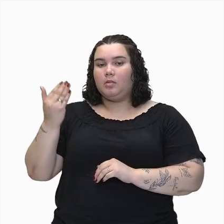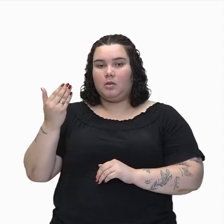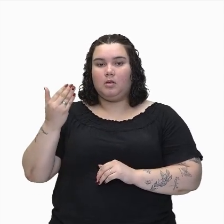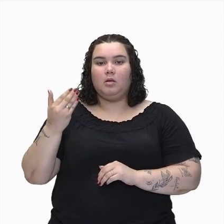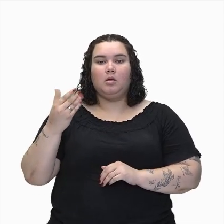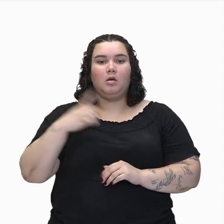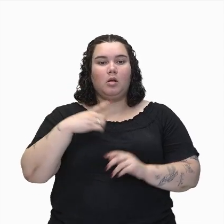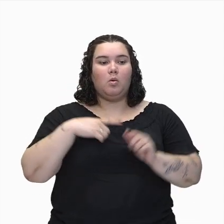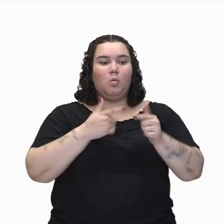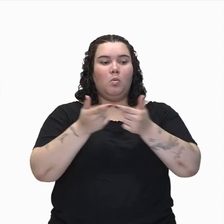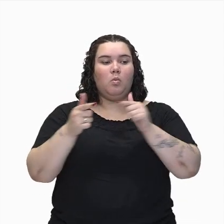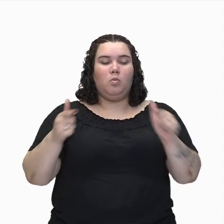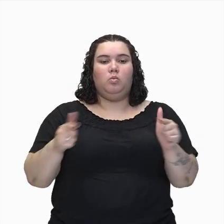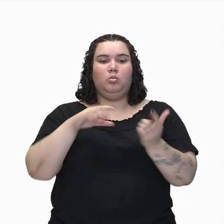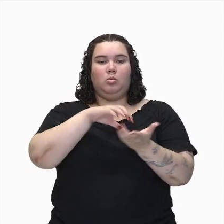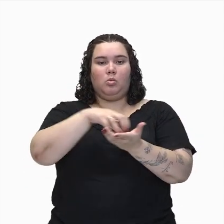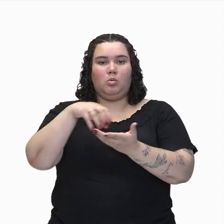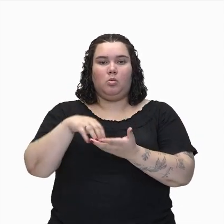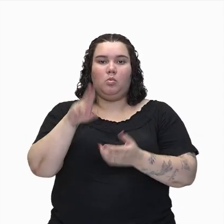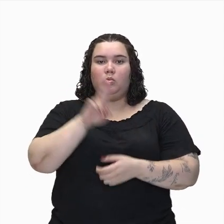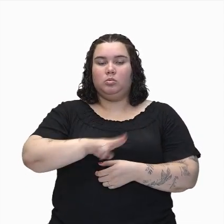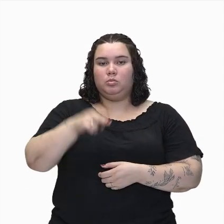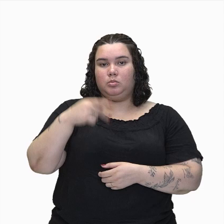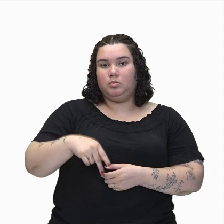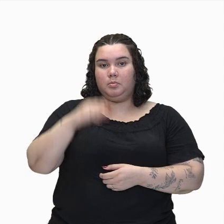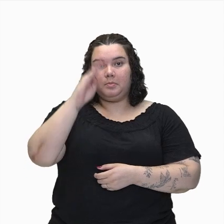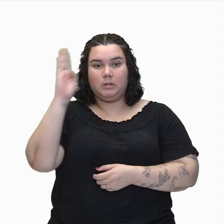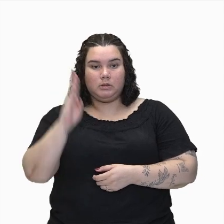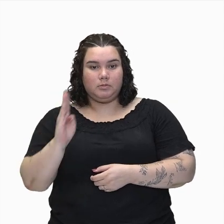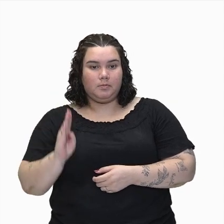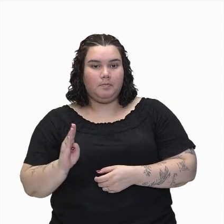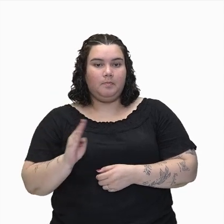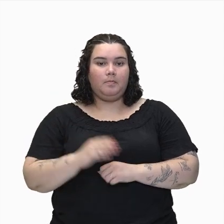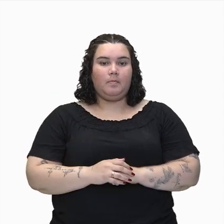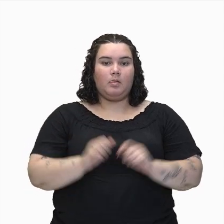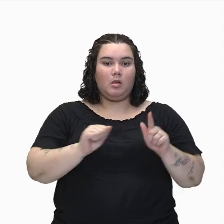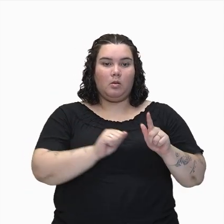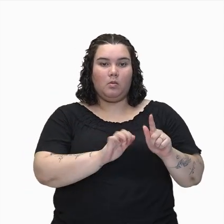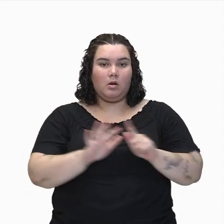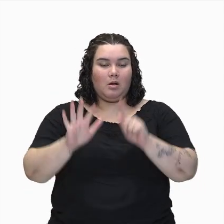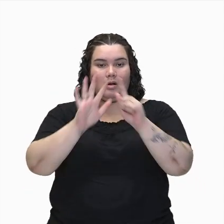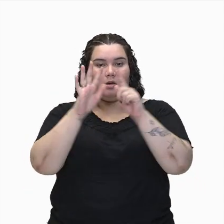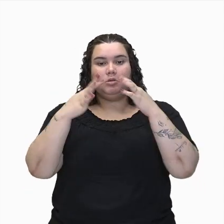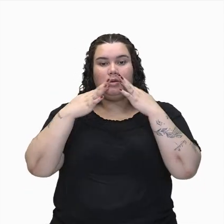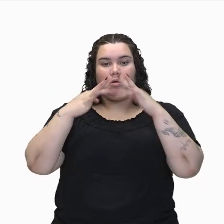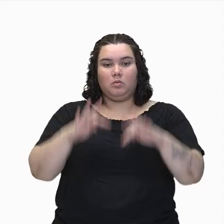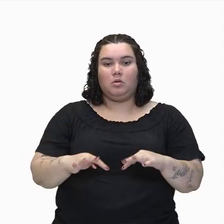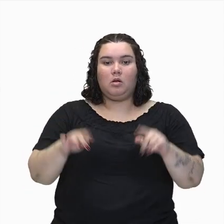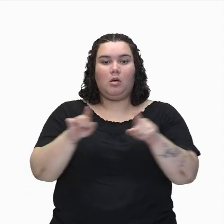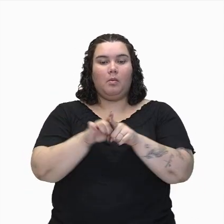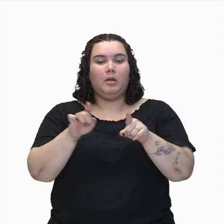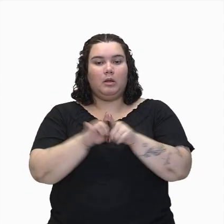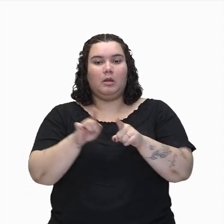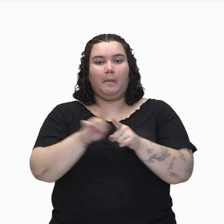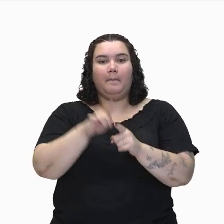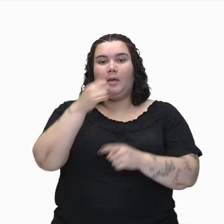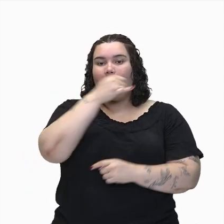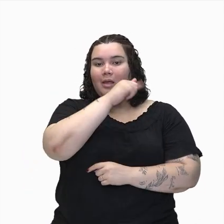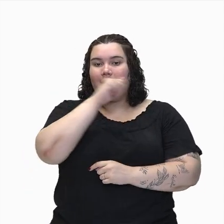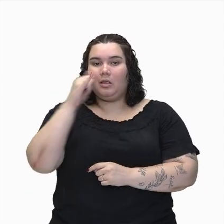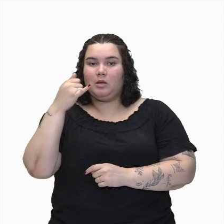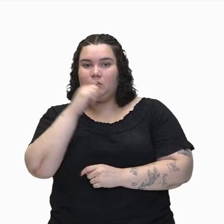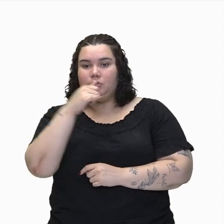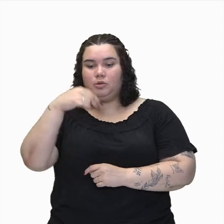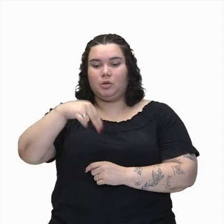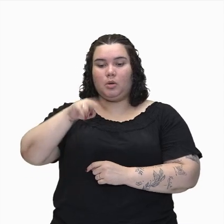e outras fontes de energia utilizadas no Brasil. O gás natural e a energia nuclear são utilizadas,